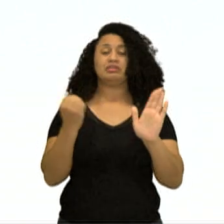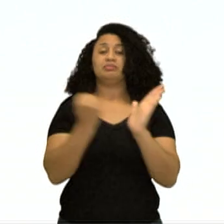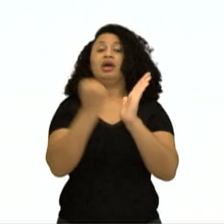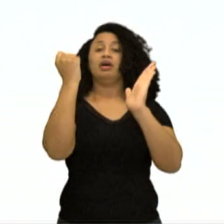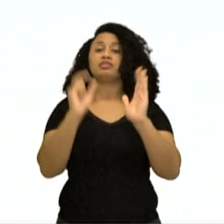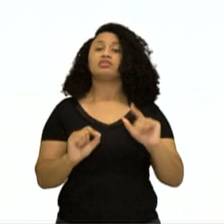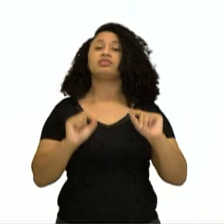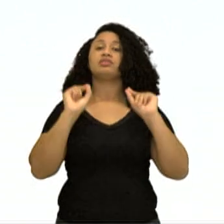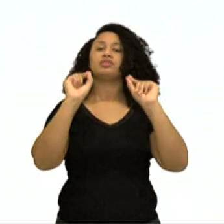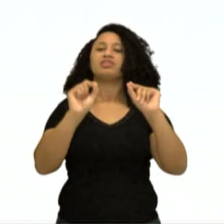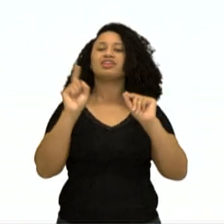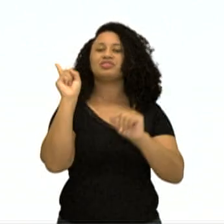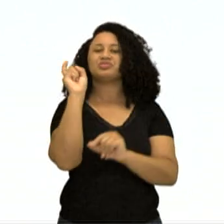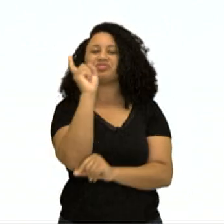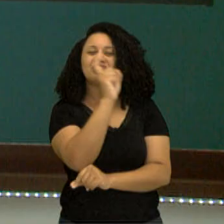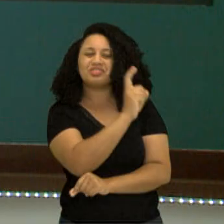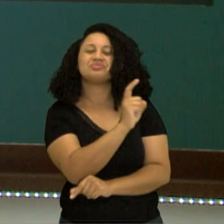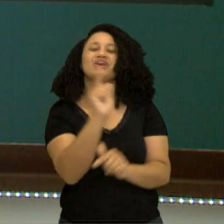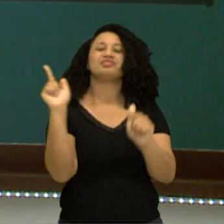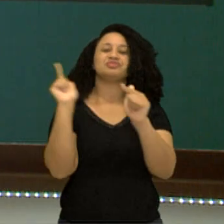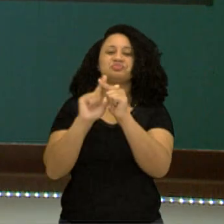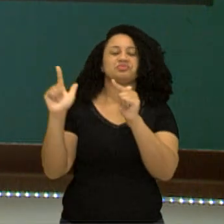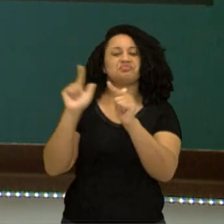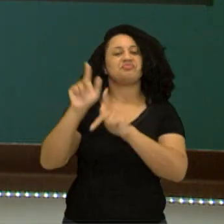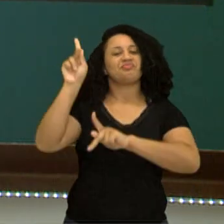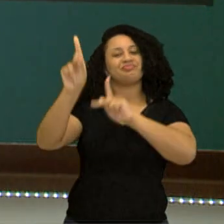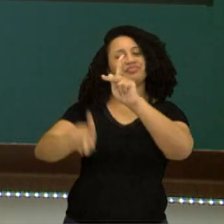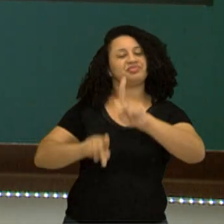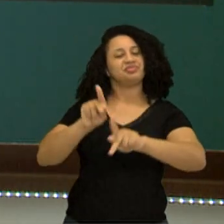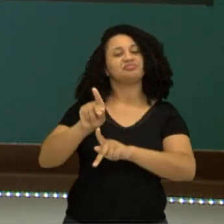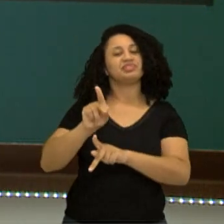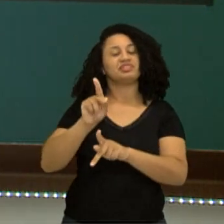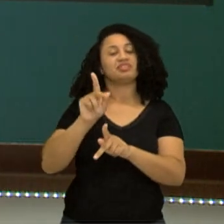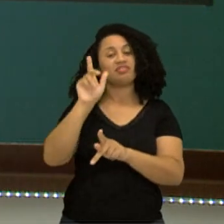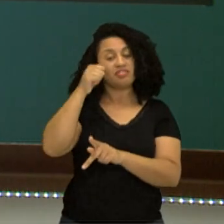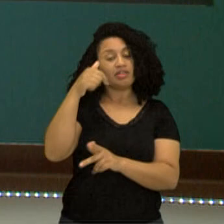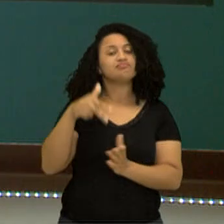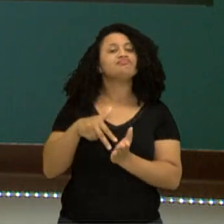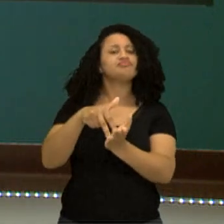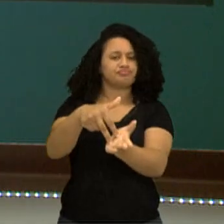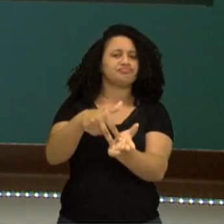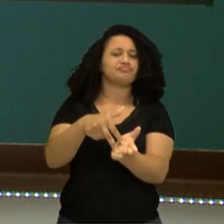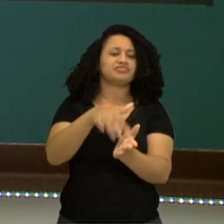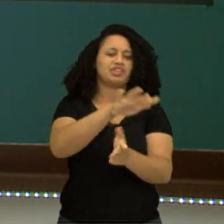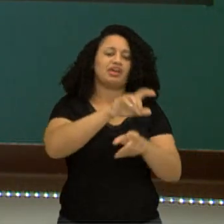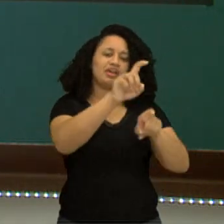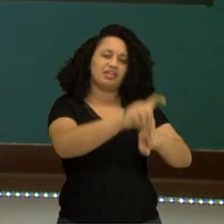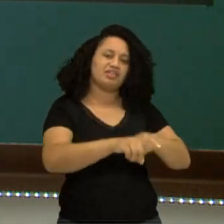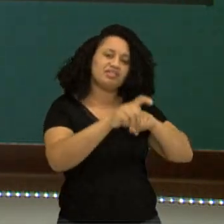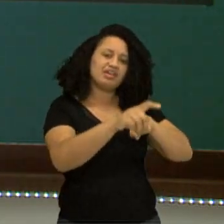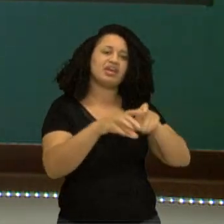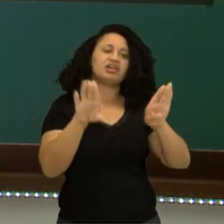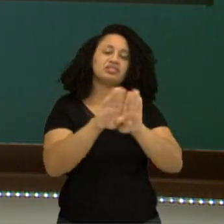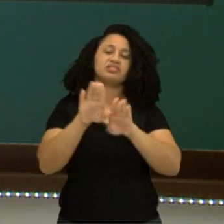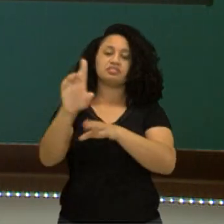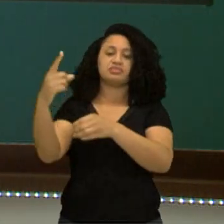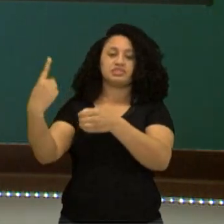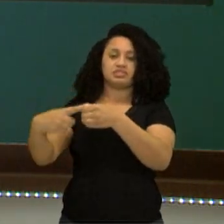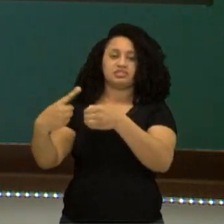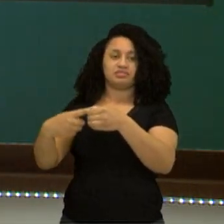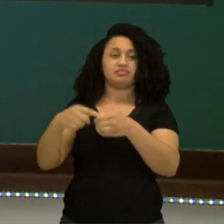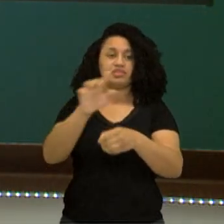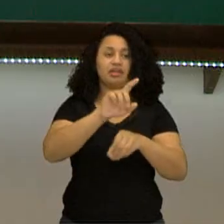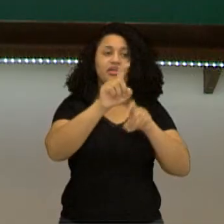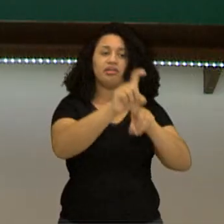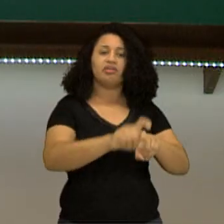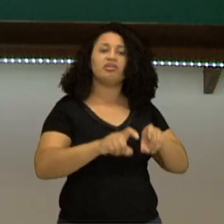pelas dificuldades da população negra em se afirmar, tanto nas áreas rurais quanto nas cidades. Então, nas